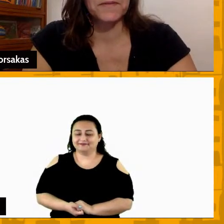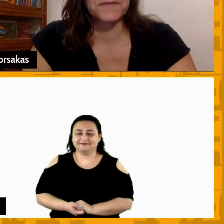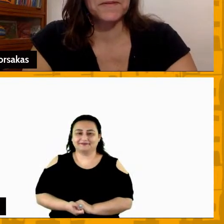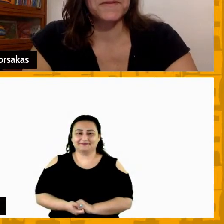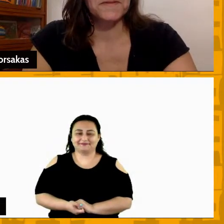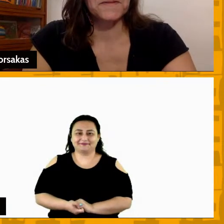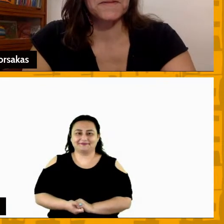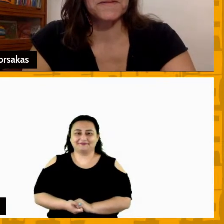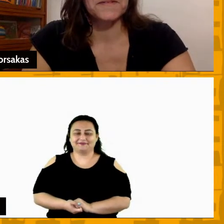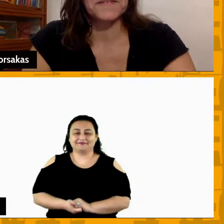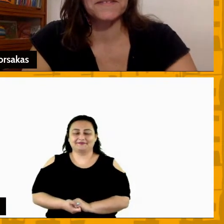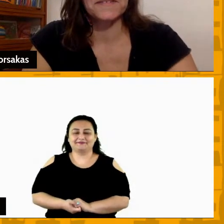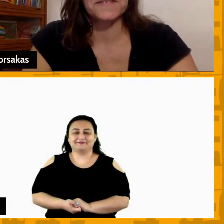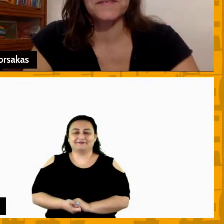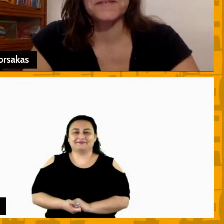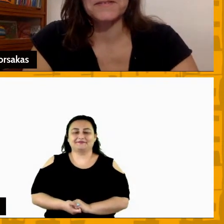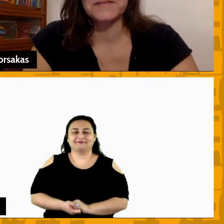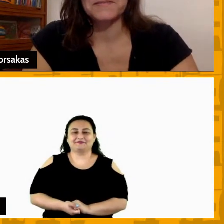Elio, eu vou ter